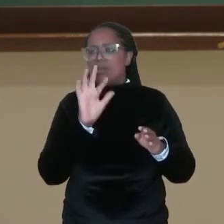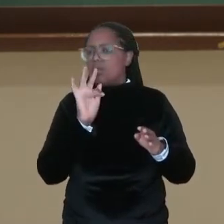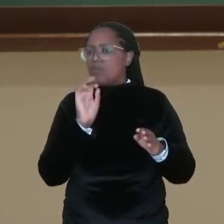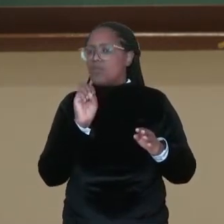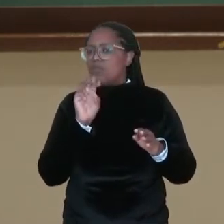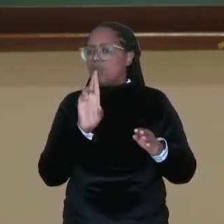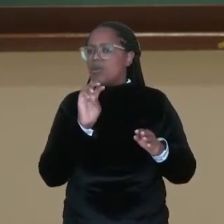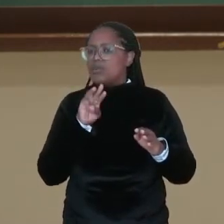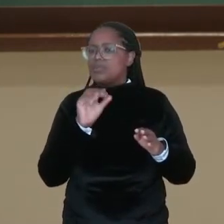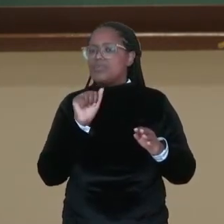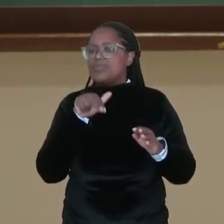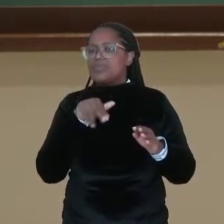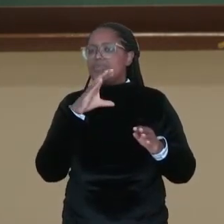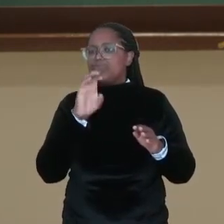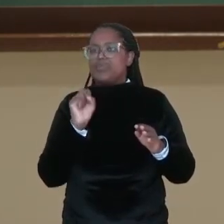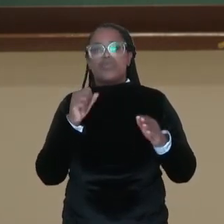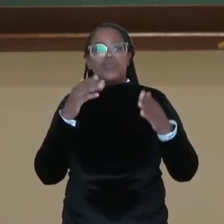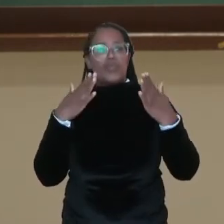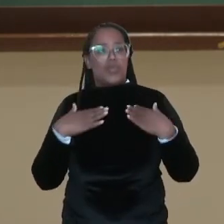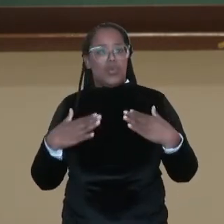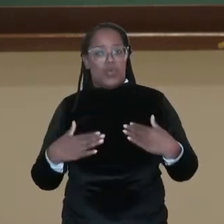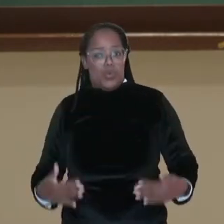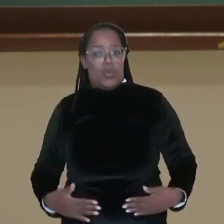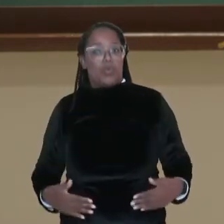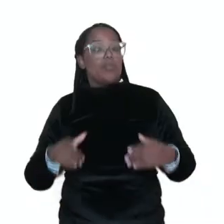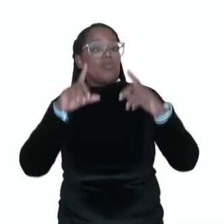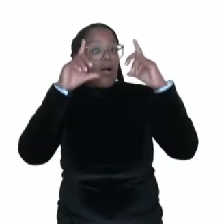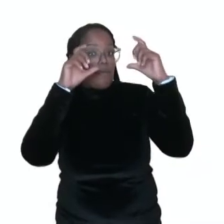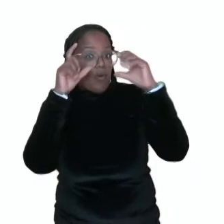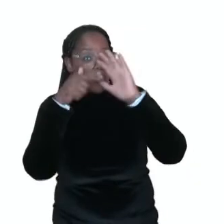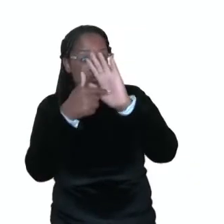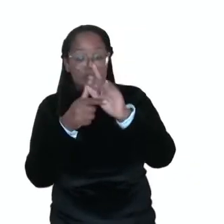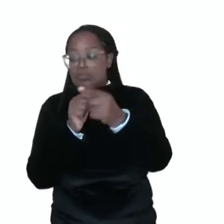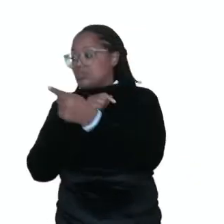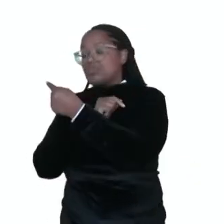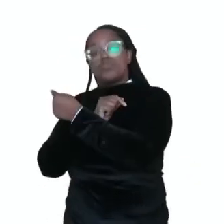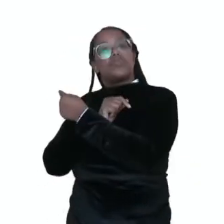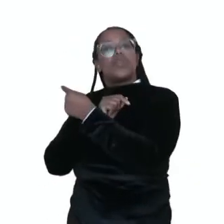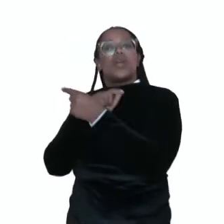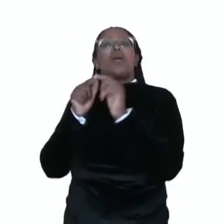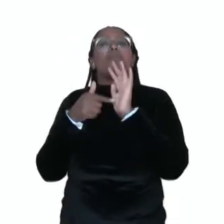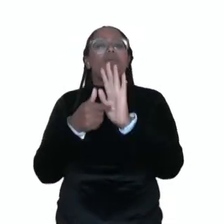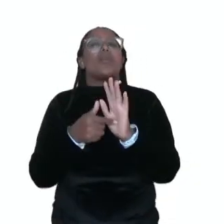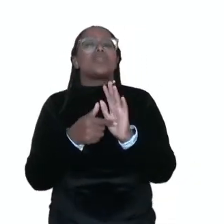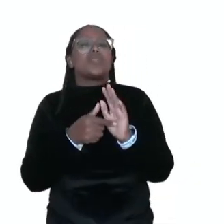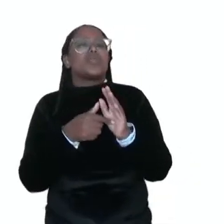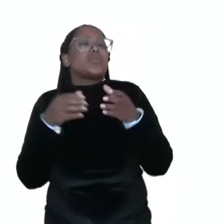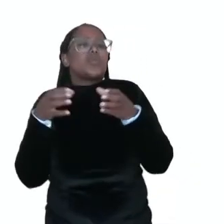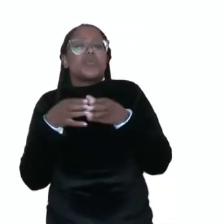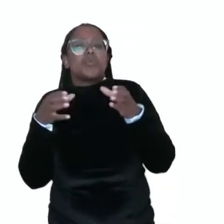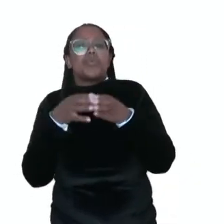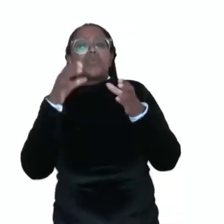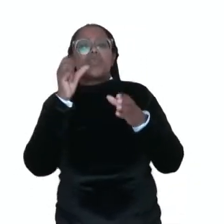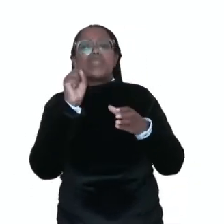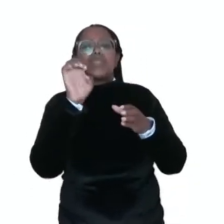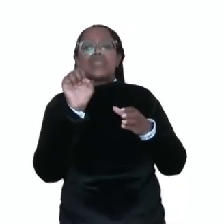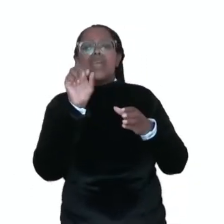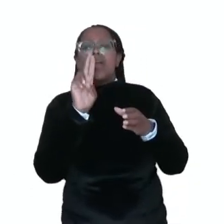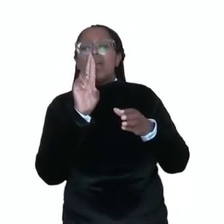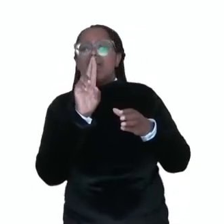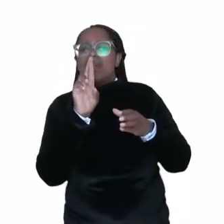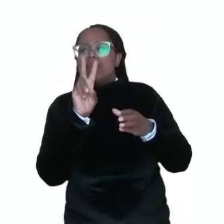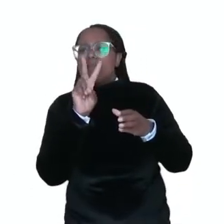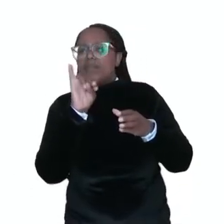trago para vocês a imagem, uma imagem fotográfica, que é a performance cego do grupo Desvio Coletivo.